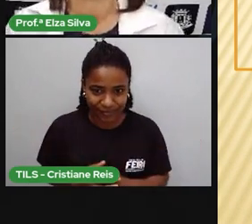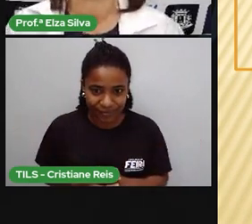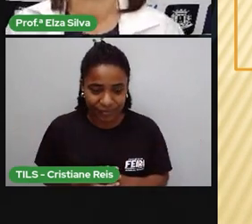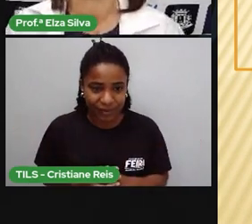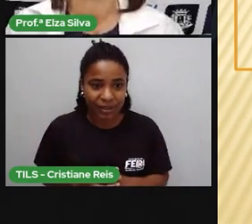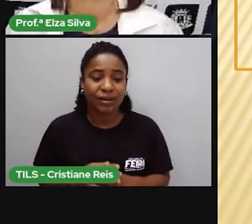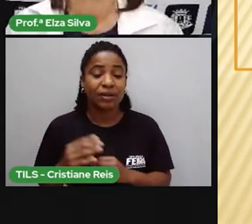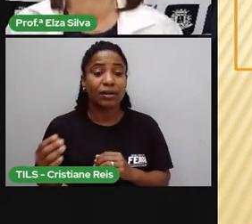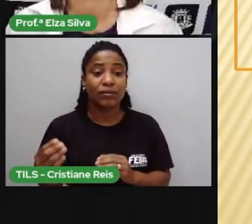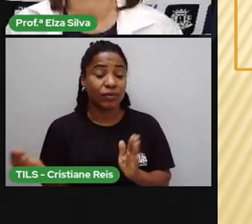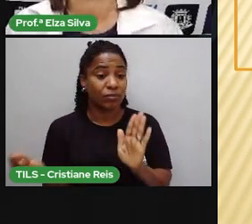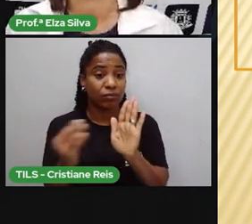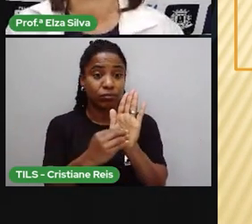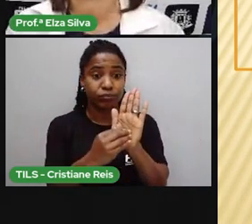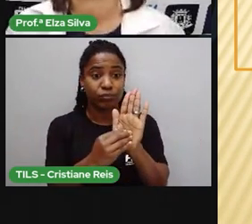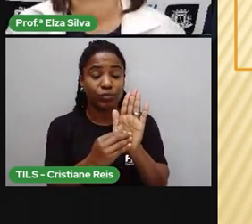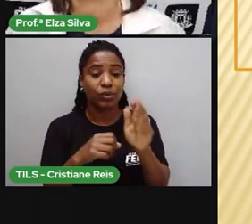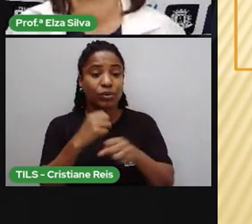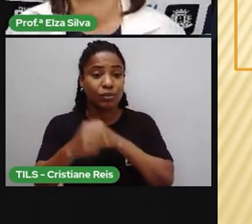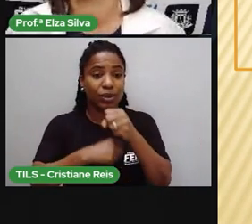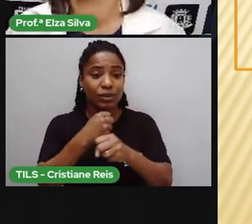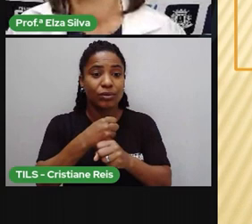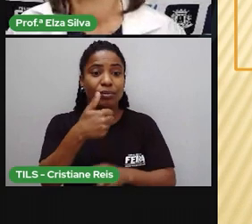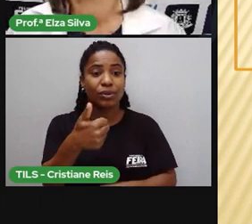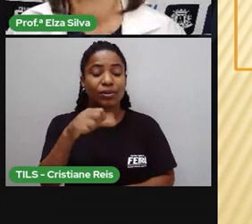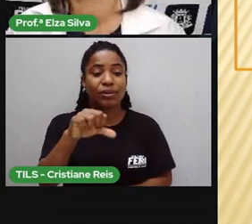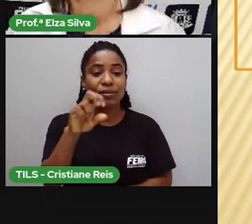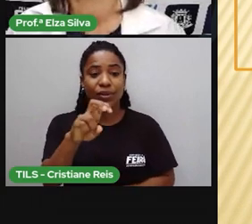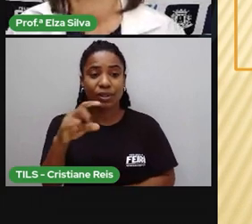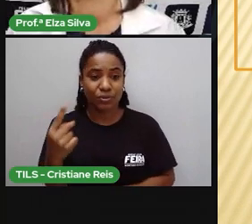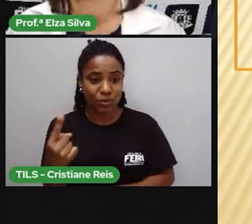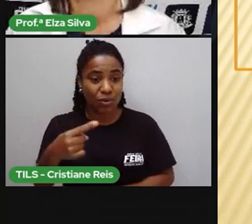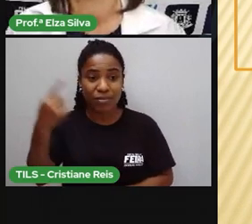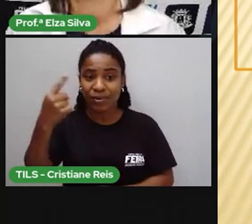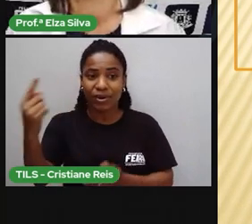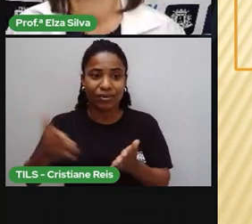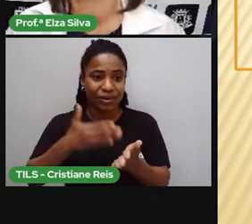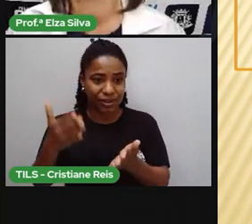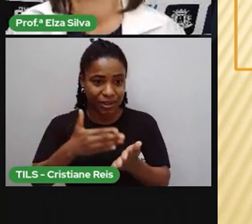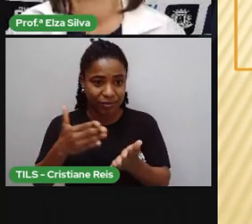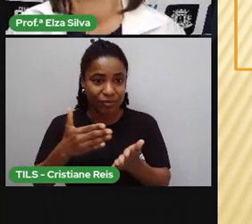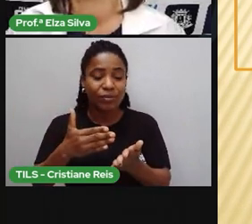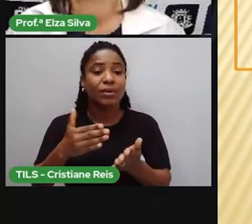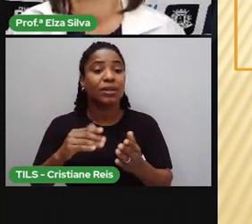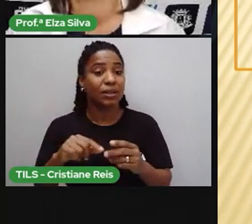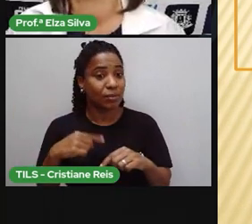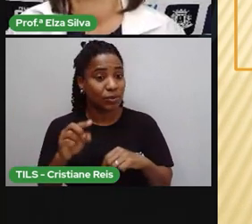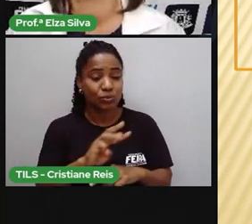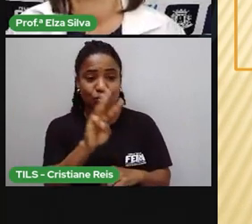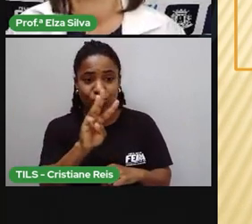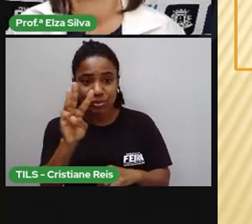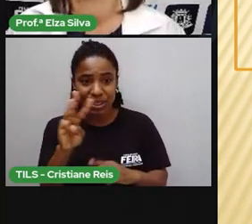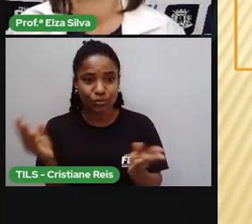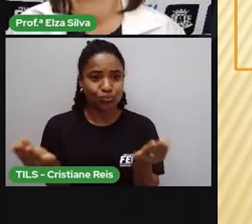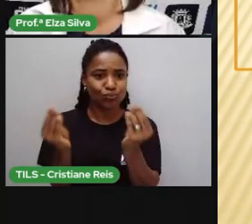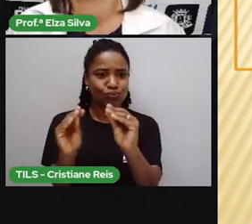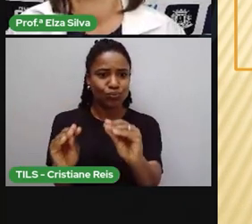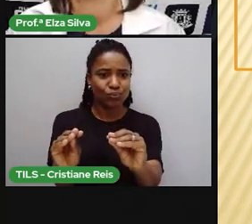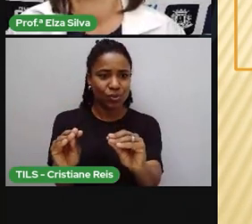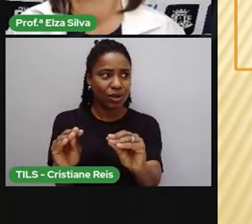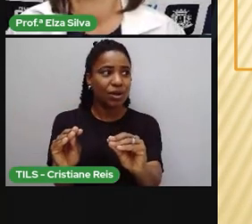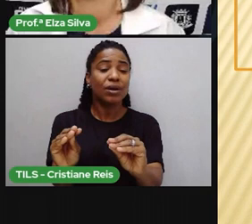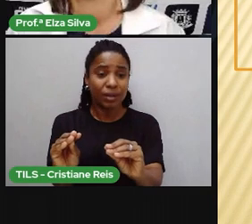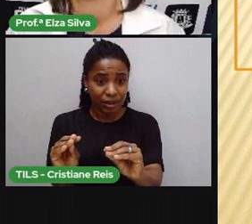1951, primeiro em livro, depois como site, o Etnolog é uma espécie de bíblia da linguística.